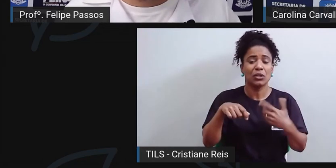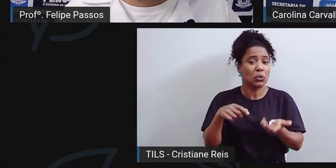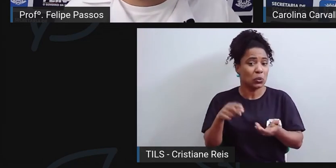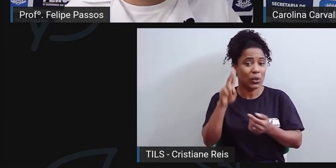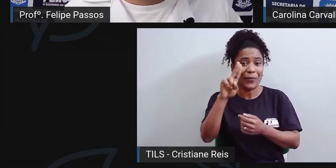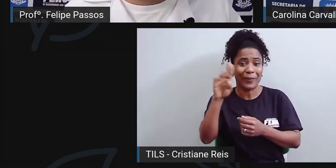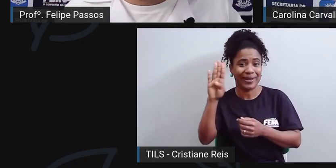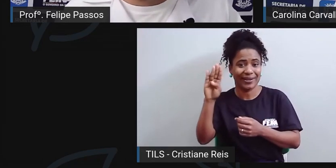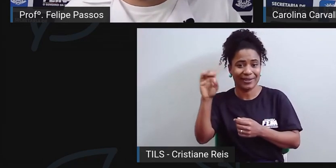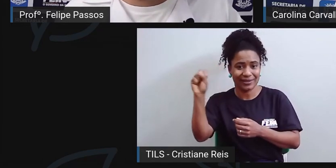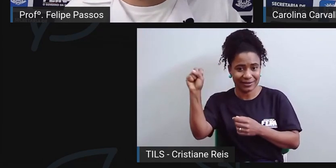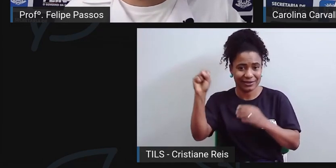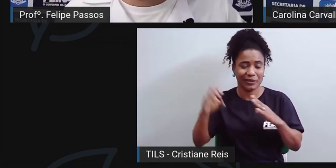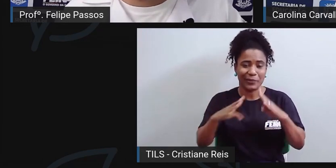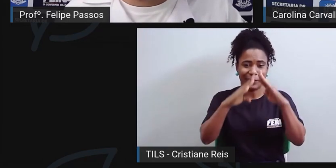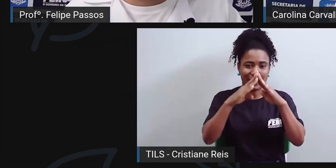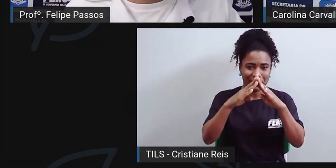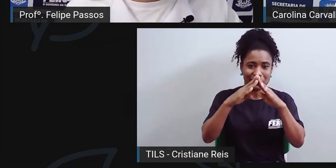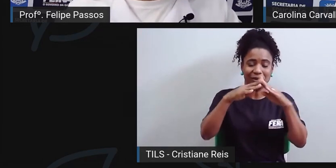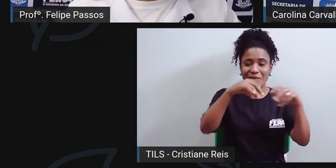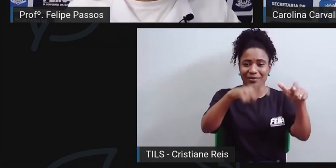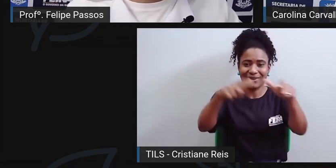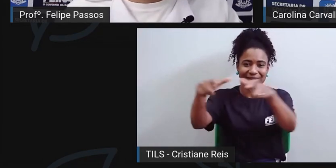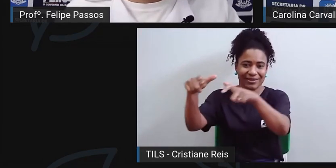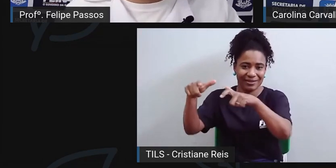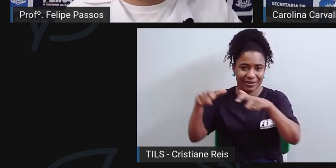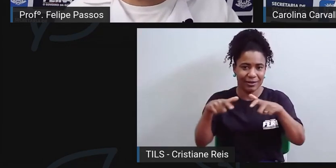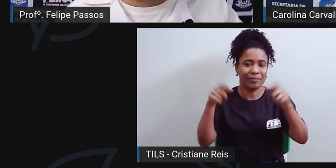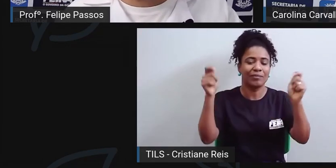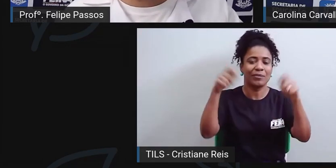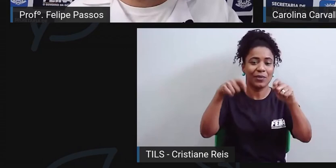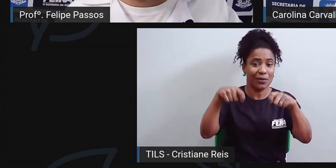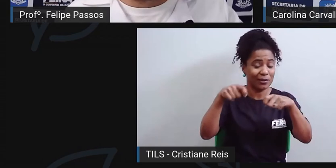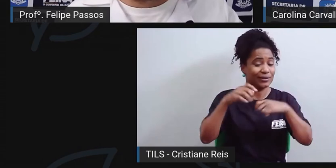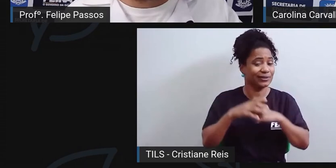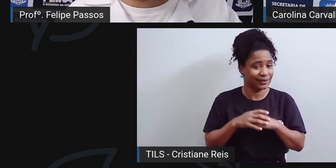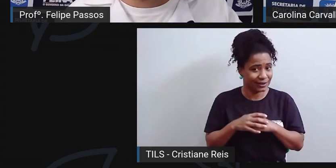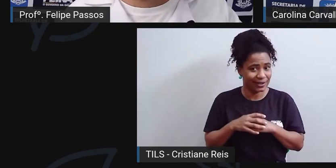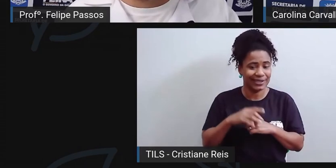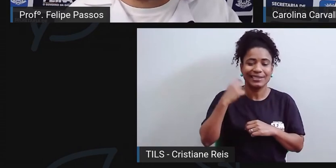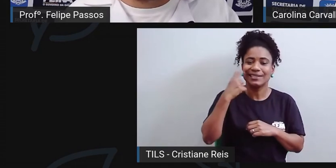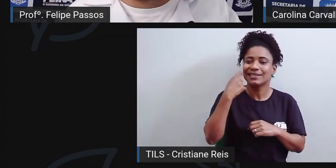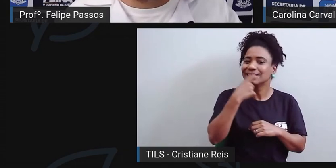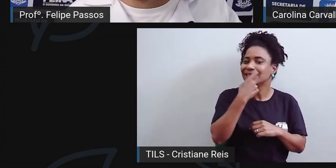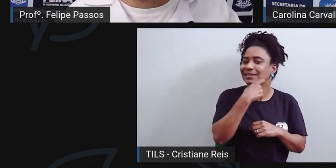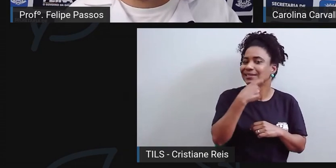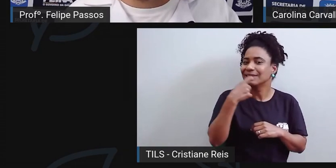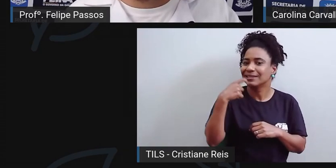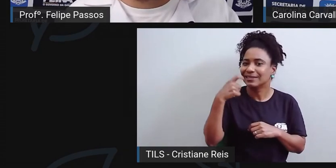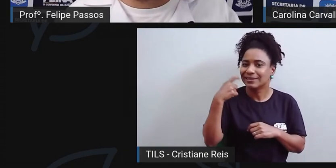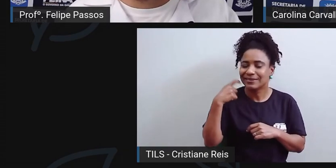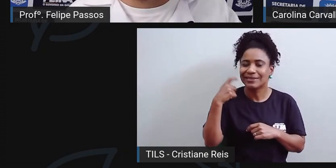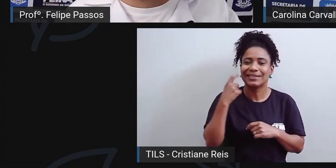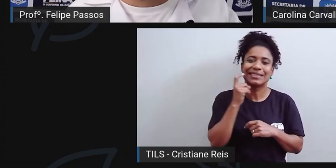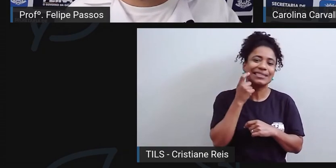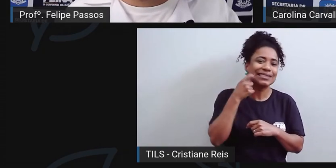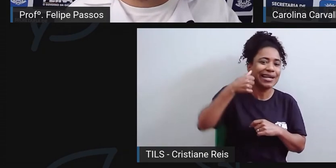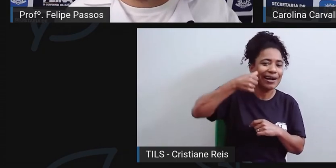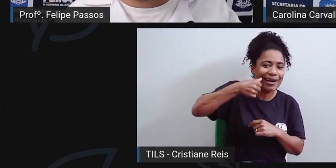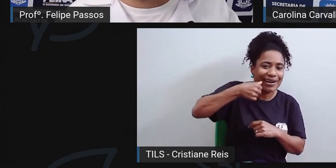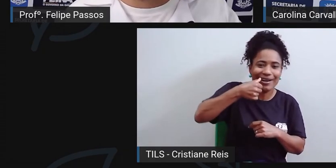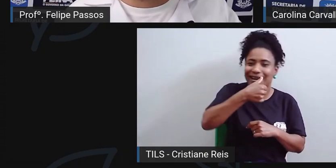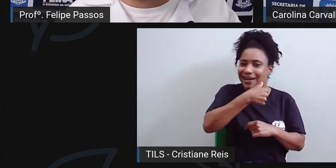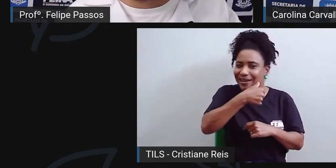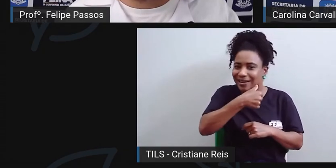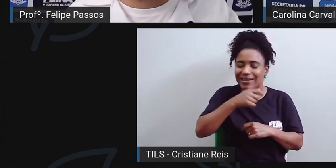policlínicas, geralmente existe o atendimento para fazer serviços básicos como restaurações, limpeza,